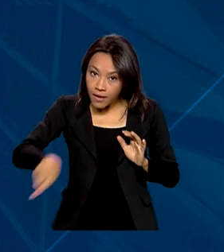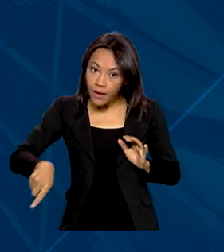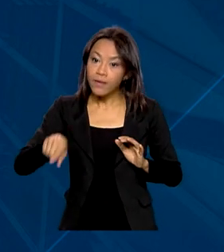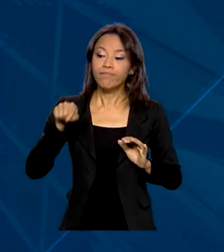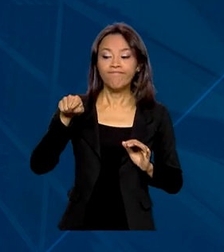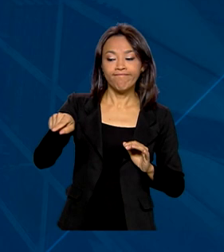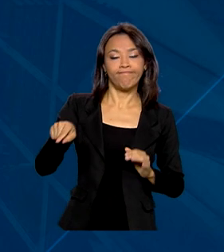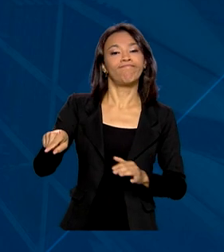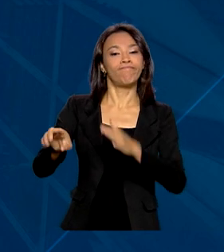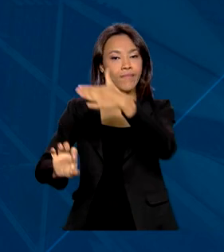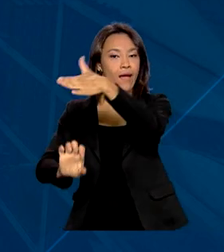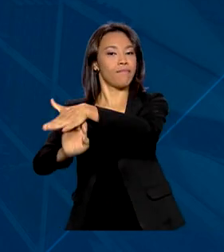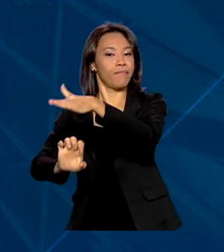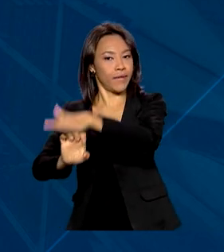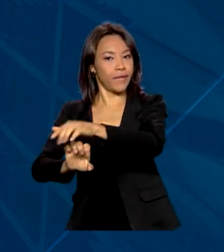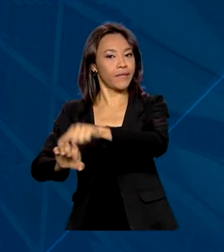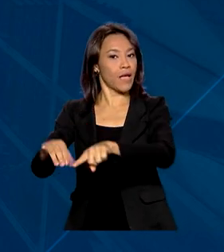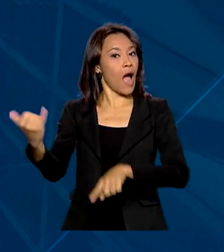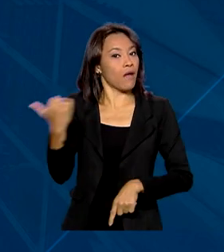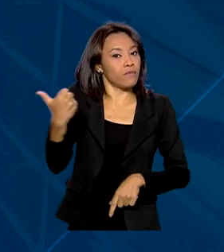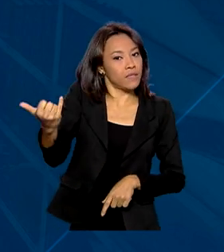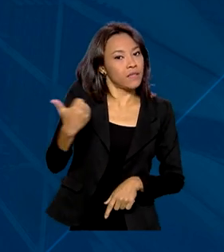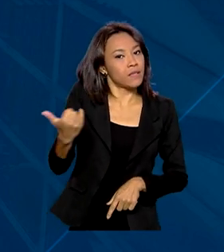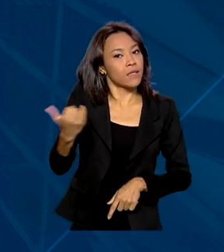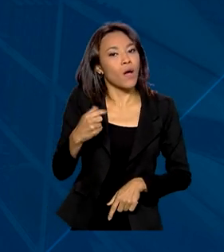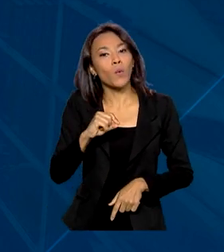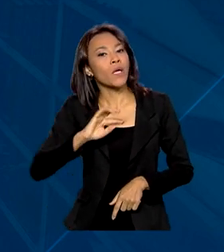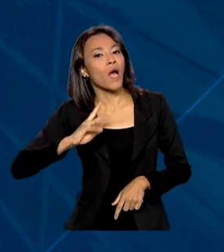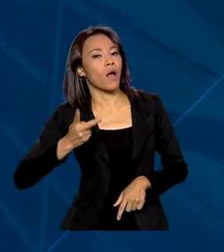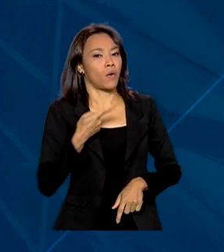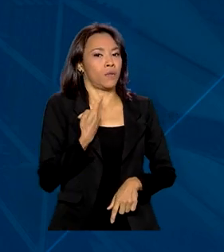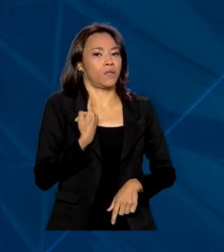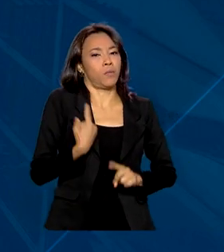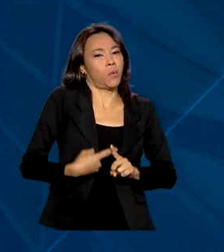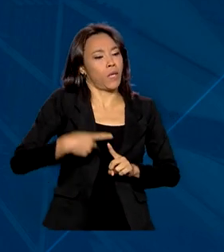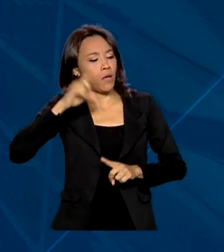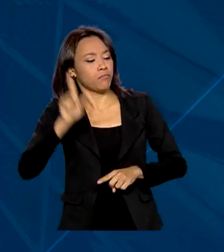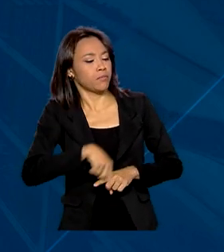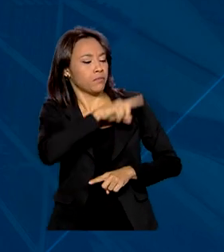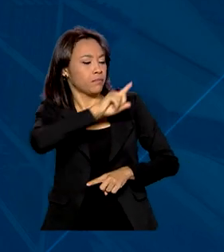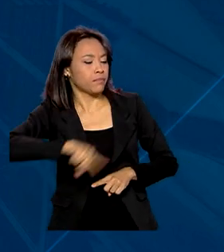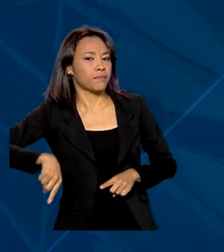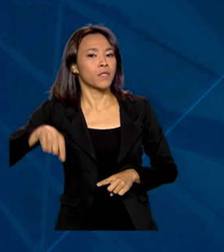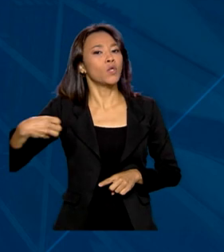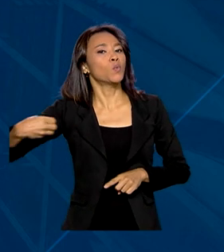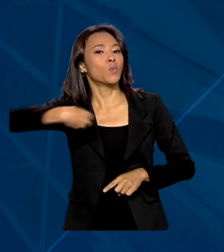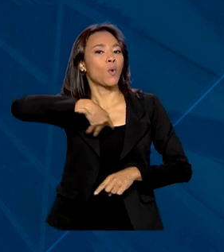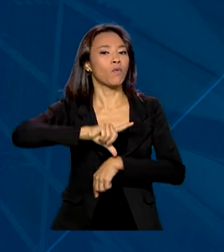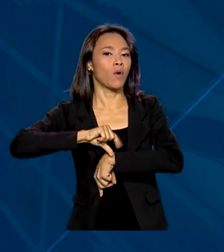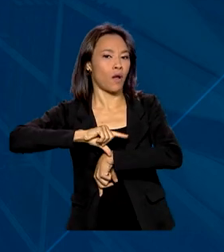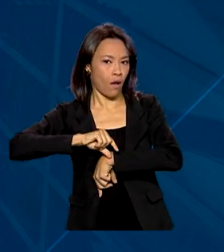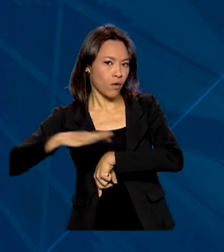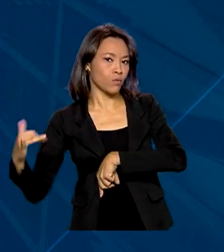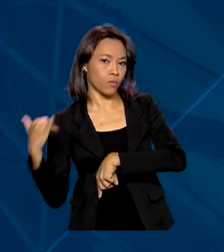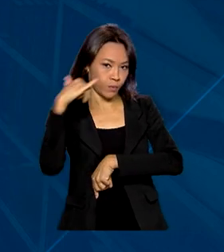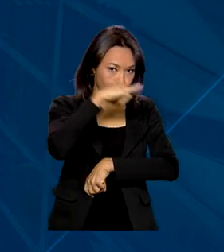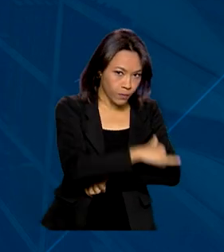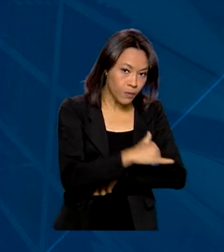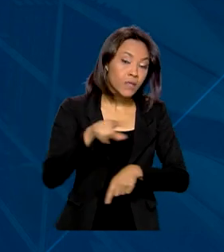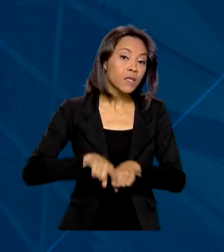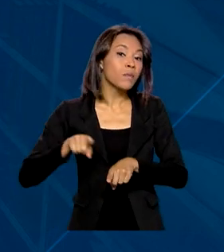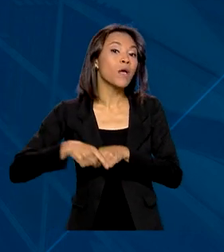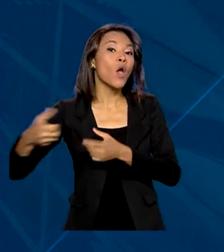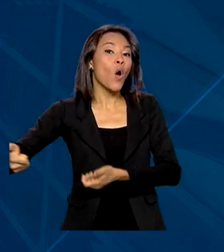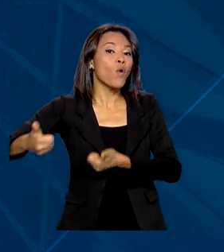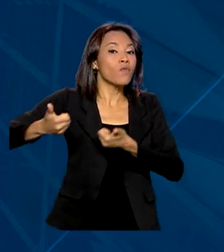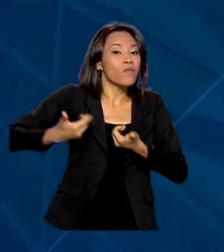companhia aérea manter o passageiro informado sobre a situação, incluindo a estimativa do novo horário do voo, além de oferecer